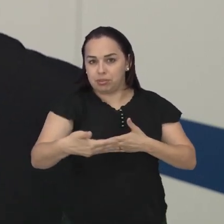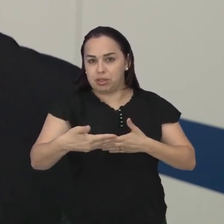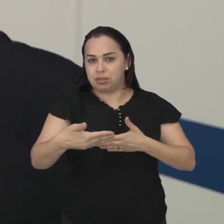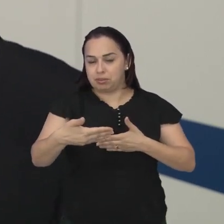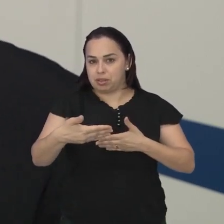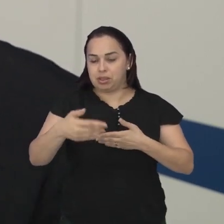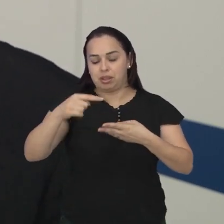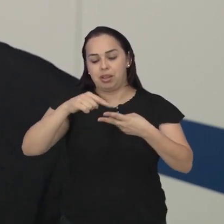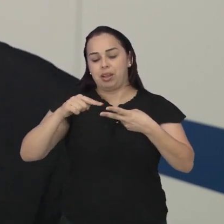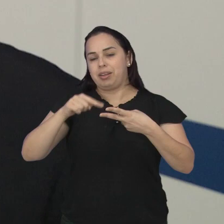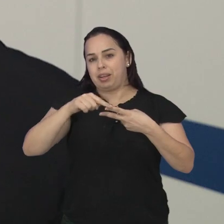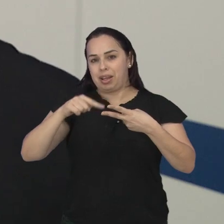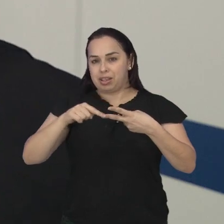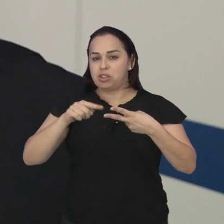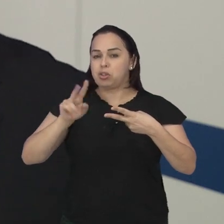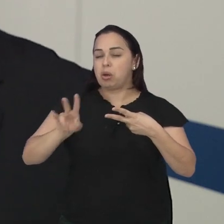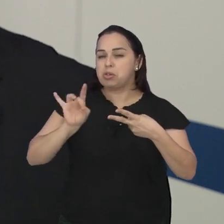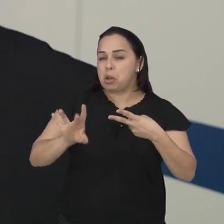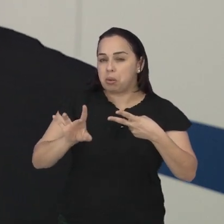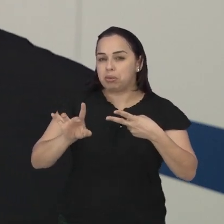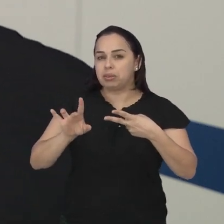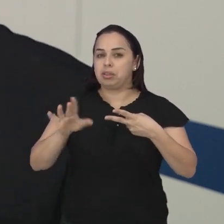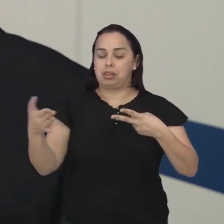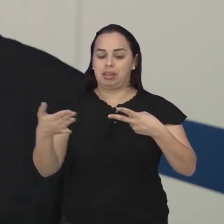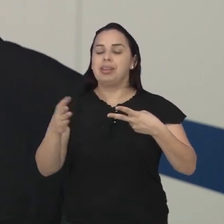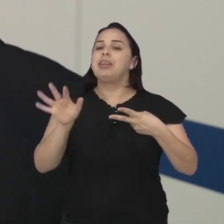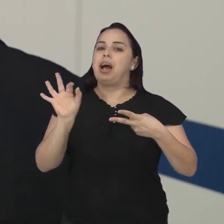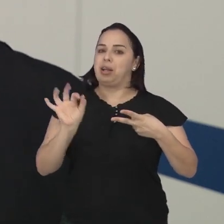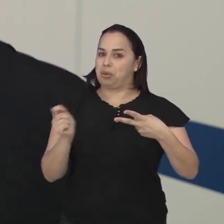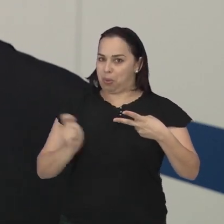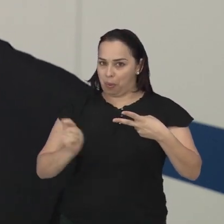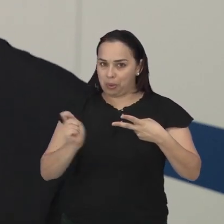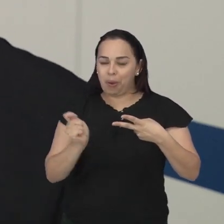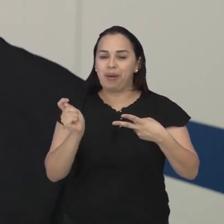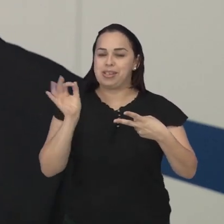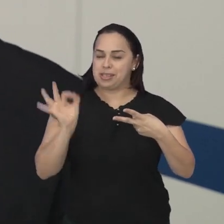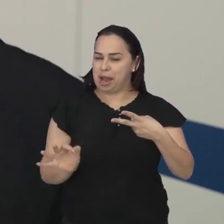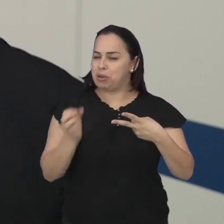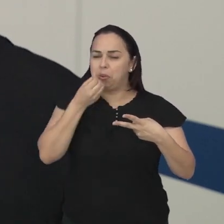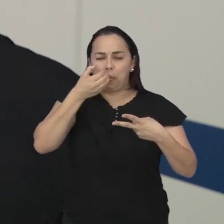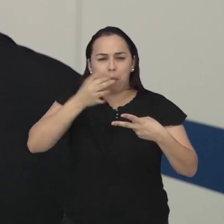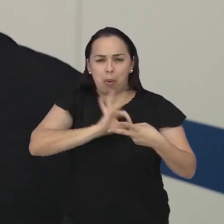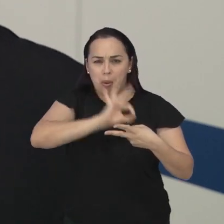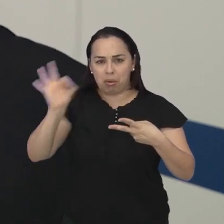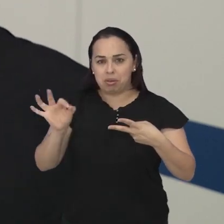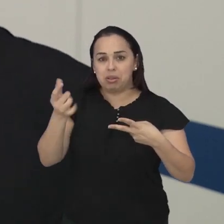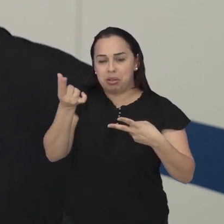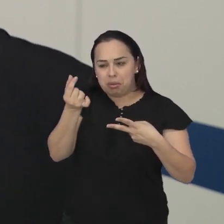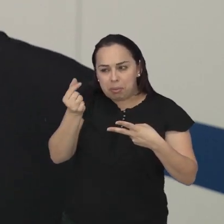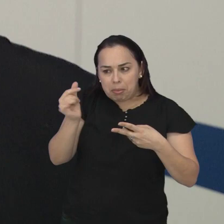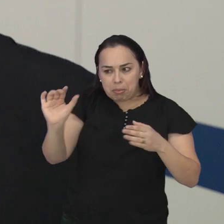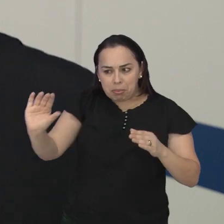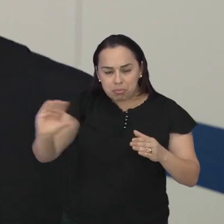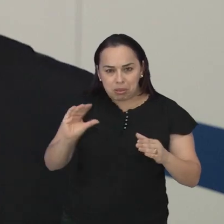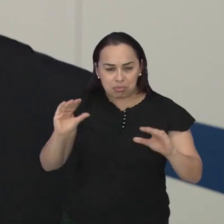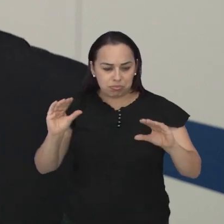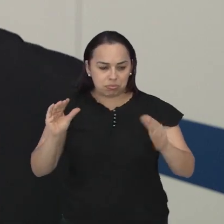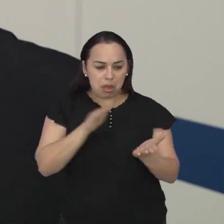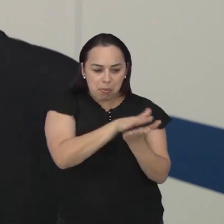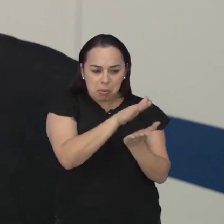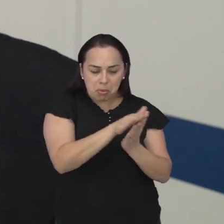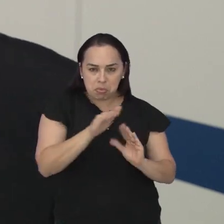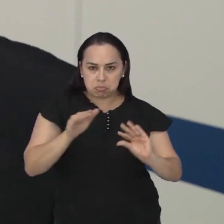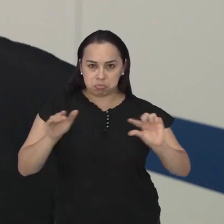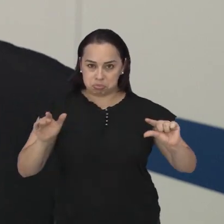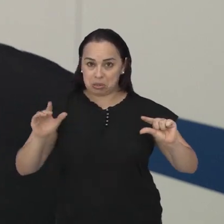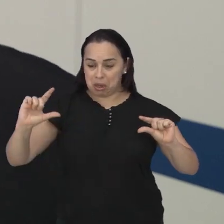no segundo mês ainda, no meio do segundo mês de 2023. Por hora está tudo sob controle, tudo continua bem. A nossa receita é um pouquinho mais alta,